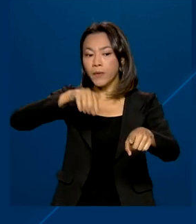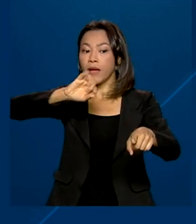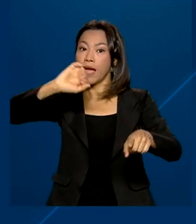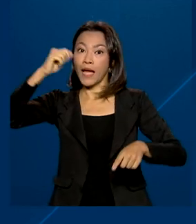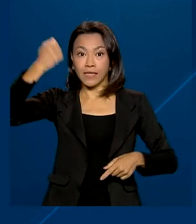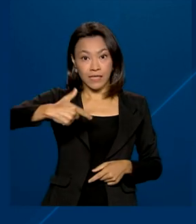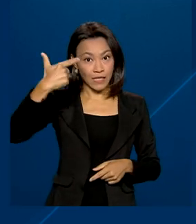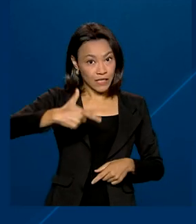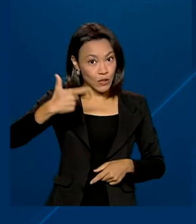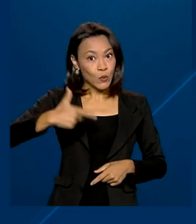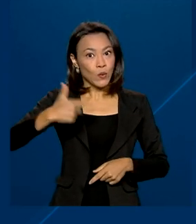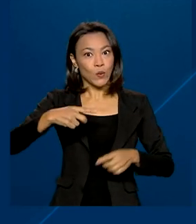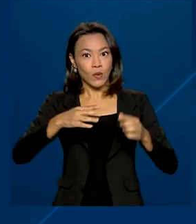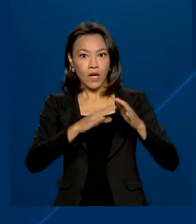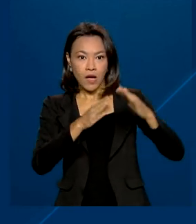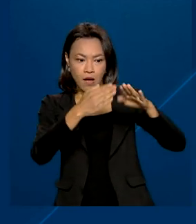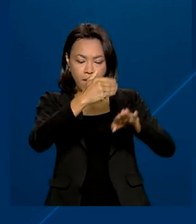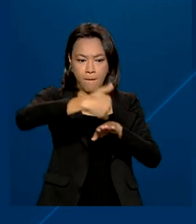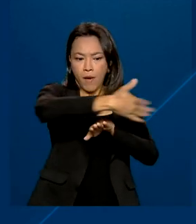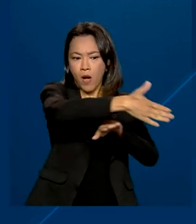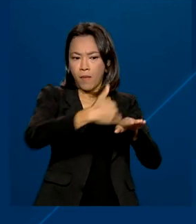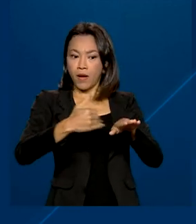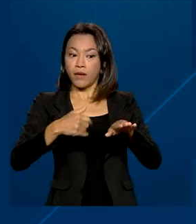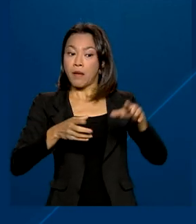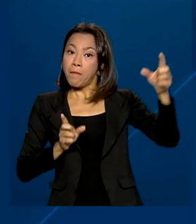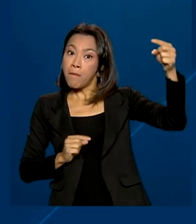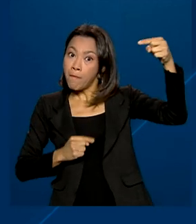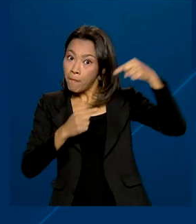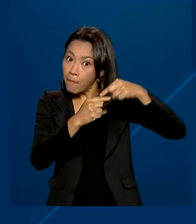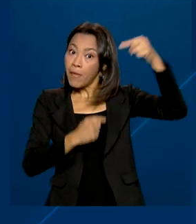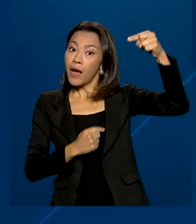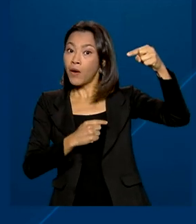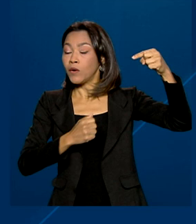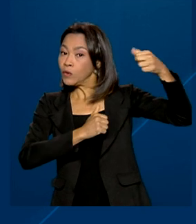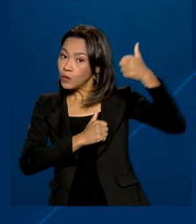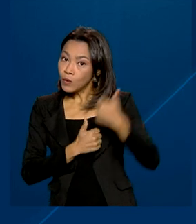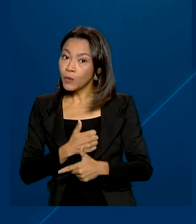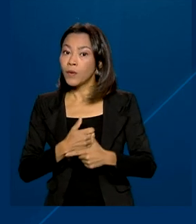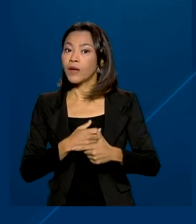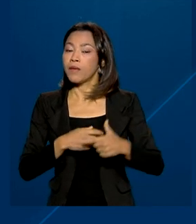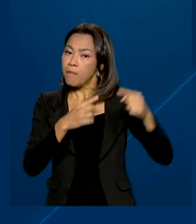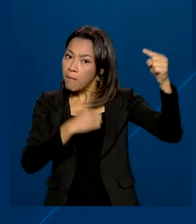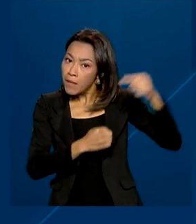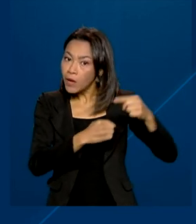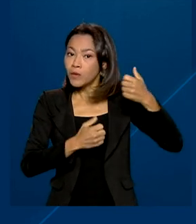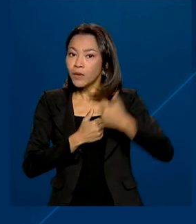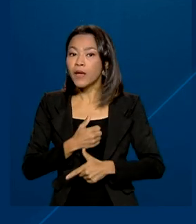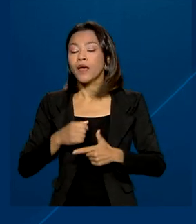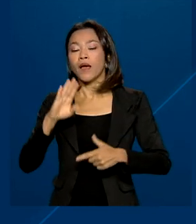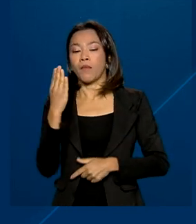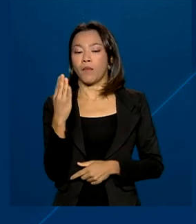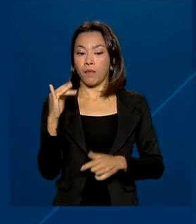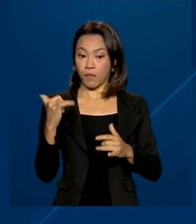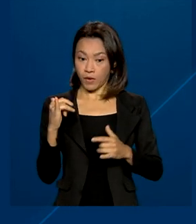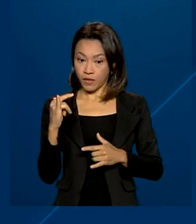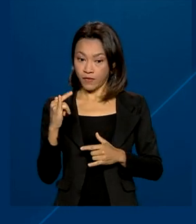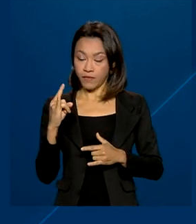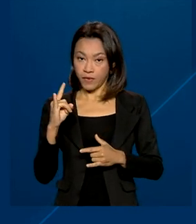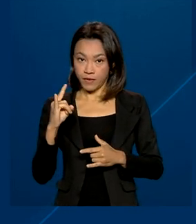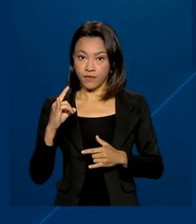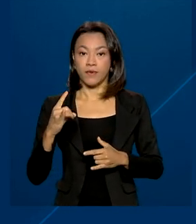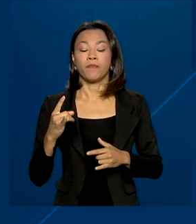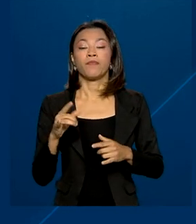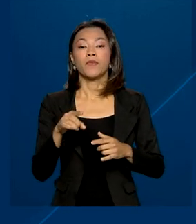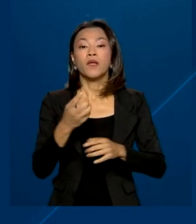fronteira com o Brasil, só perde para a Bolívia. E o nosso país é o quarto maior parceiro comercial do Peru. No ano